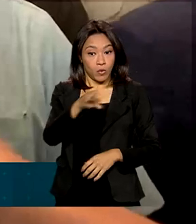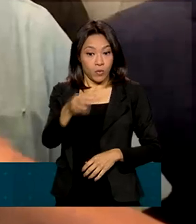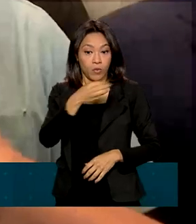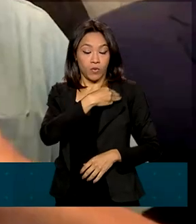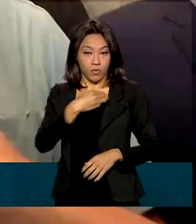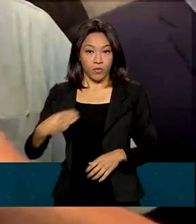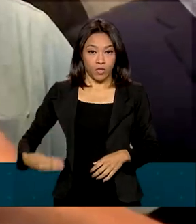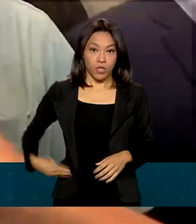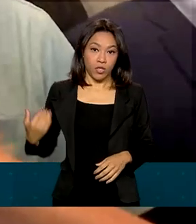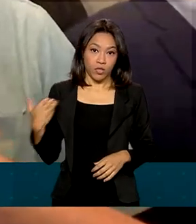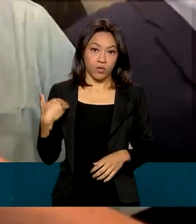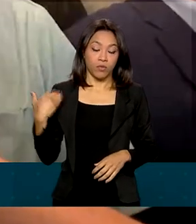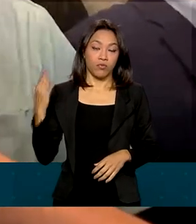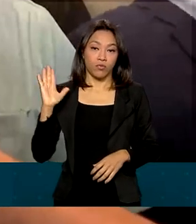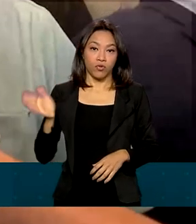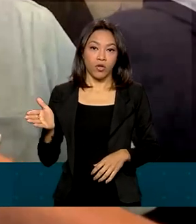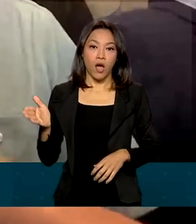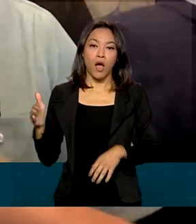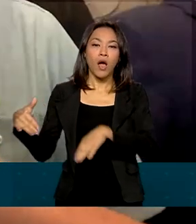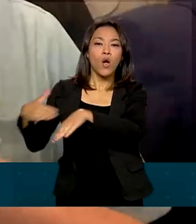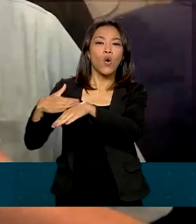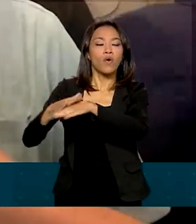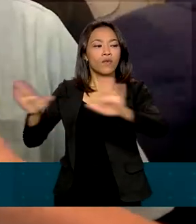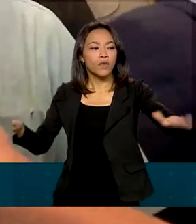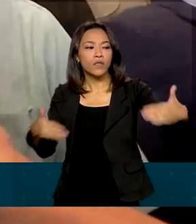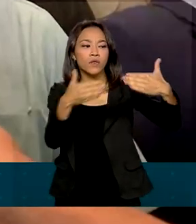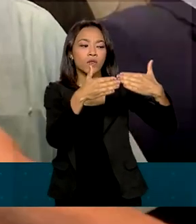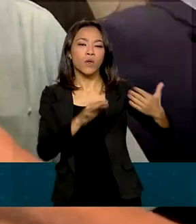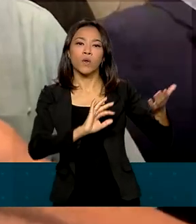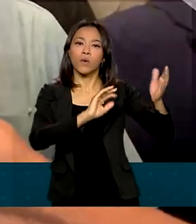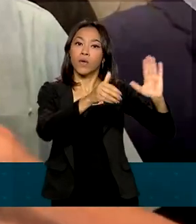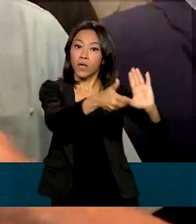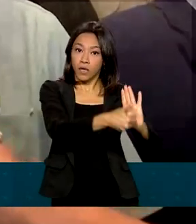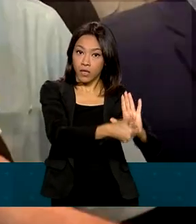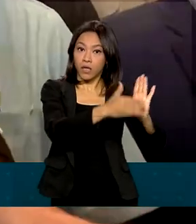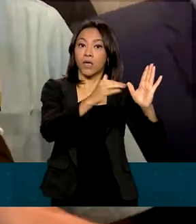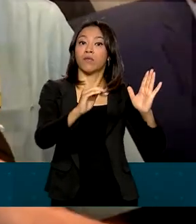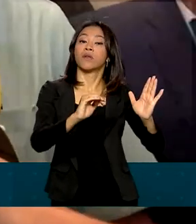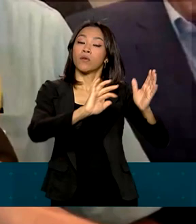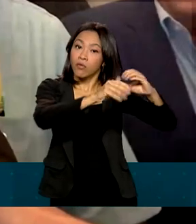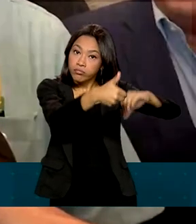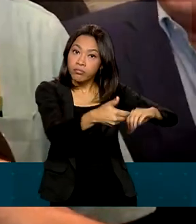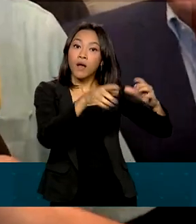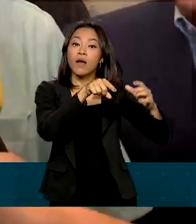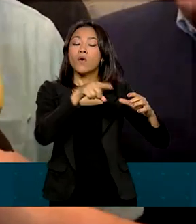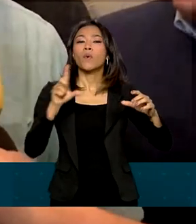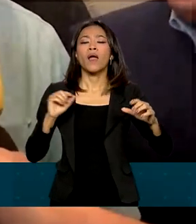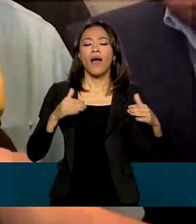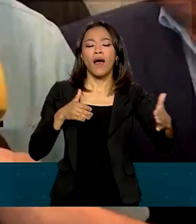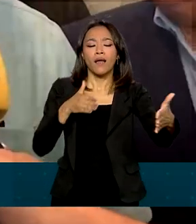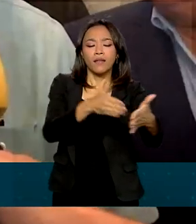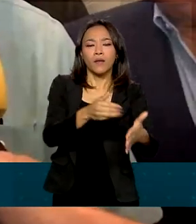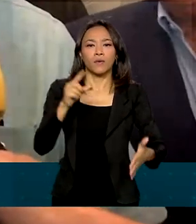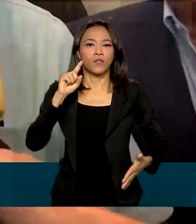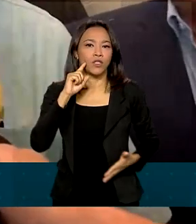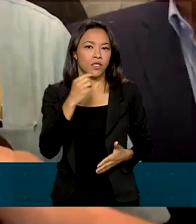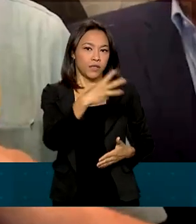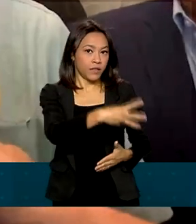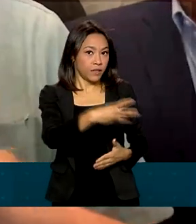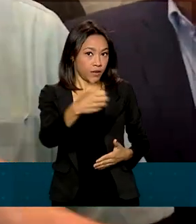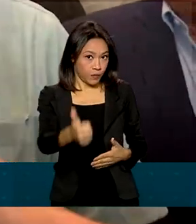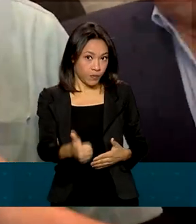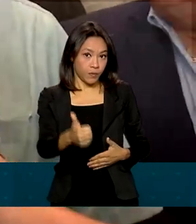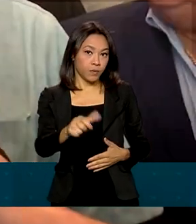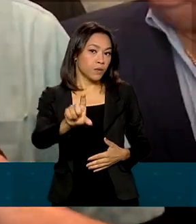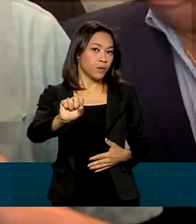nessa questão, tem conversado na Câmara dos Deputados, parlamentares, também o Supremo Tribunal Federal, a ideia até o dia 31, é a ideia dele,